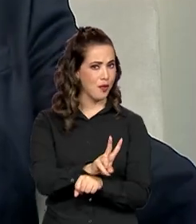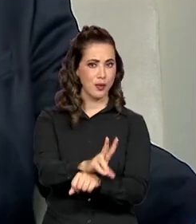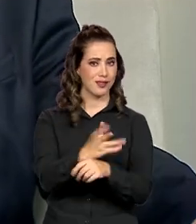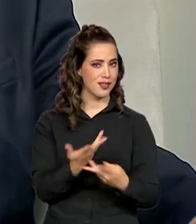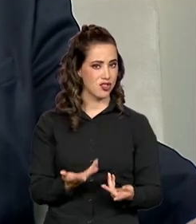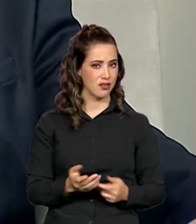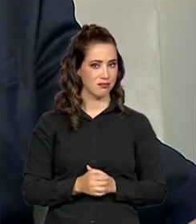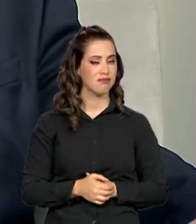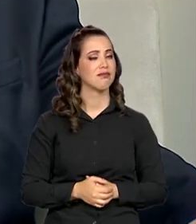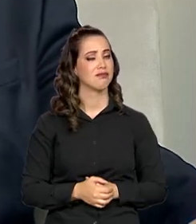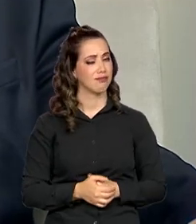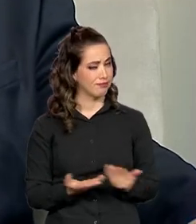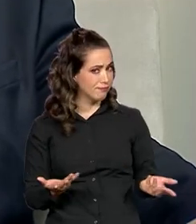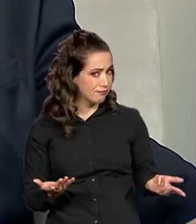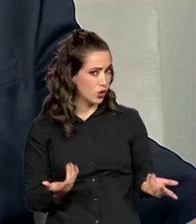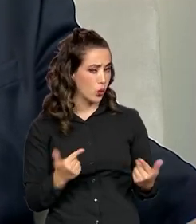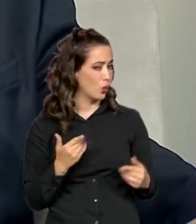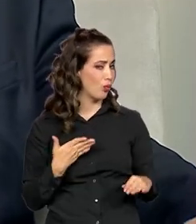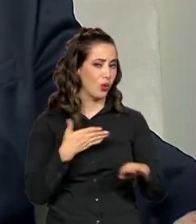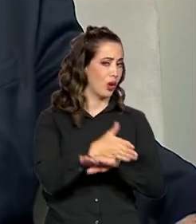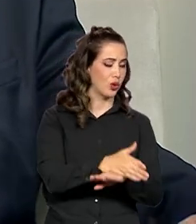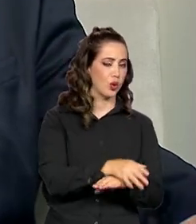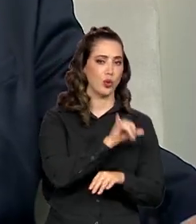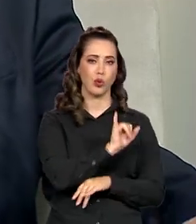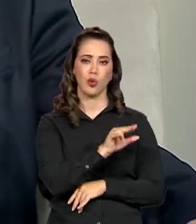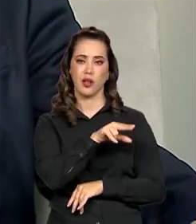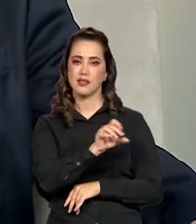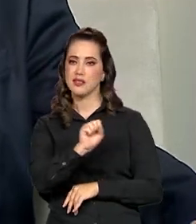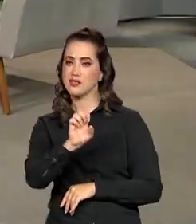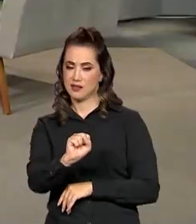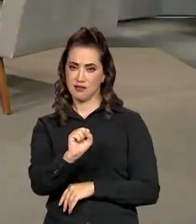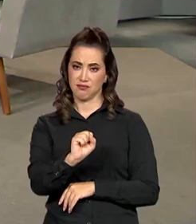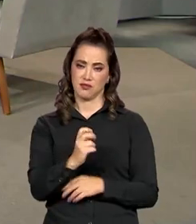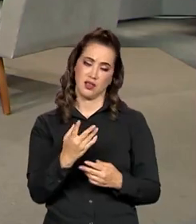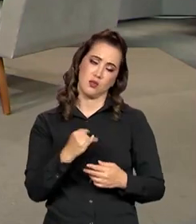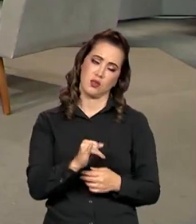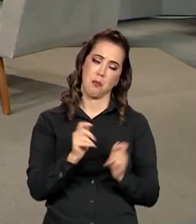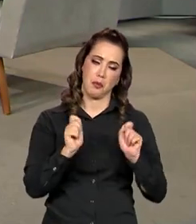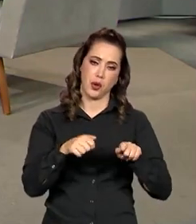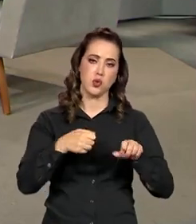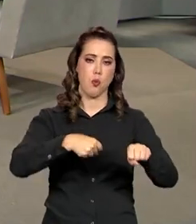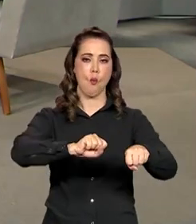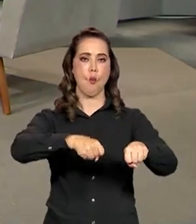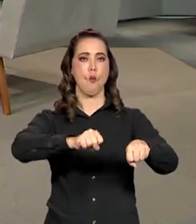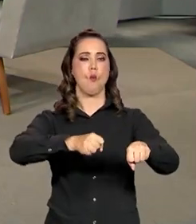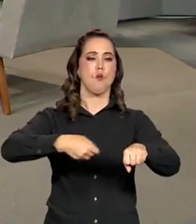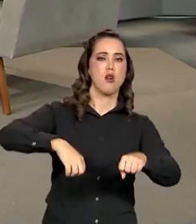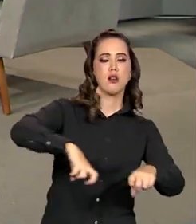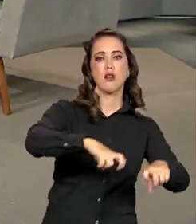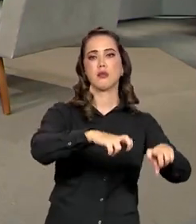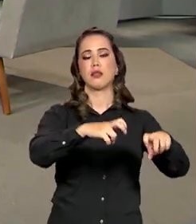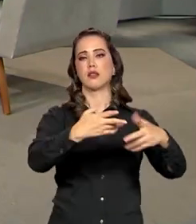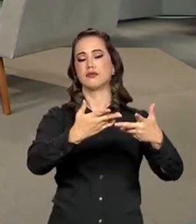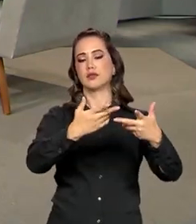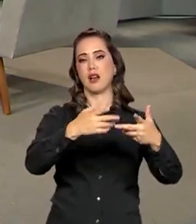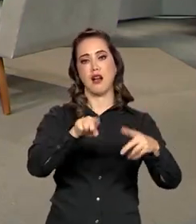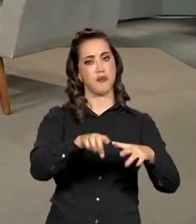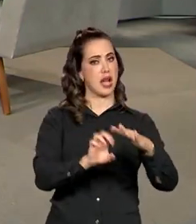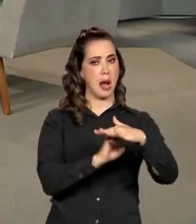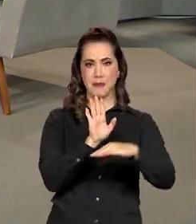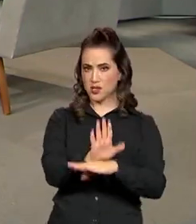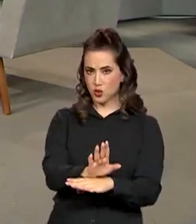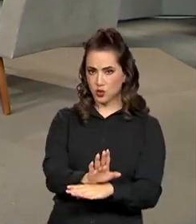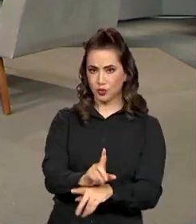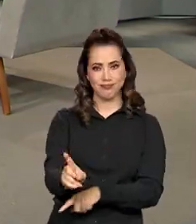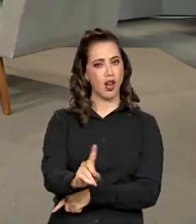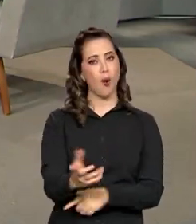oficial de proteção ao trabalho, um acidente, a empresa não o socorreu e não vai socorrer, porque